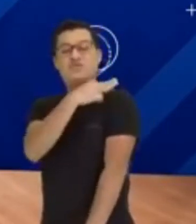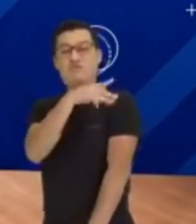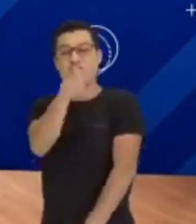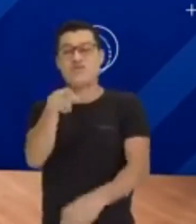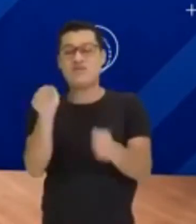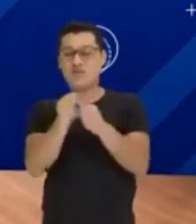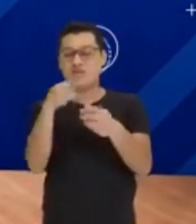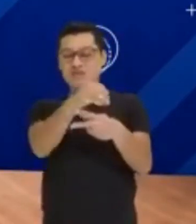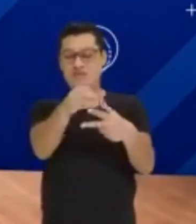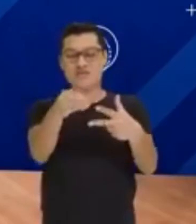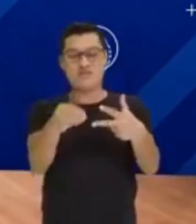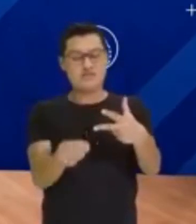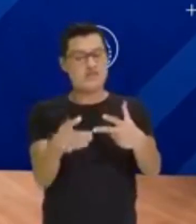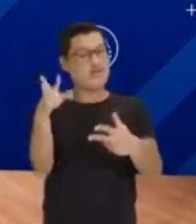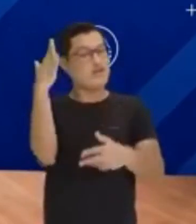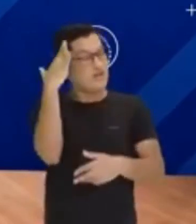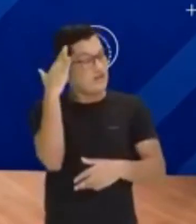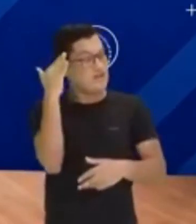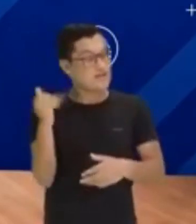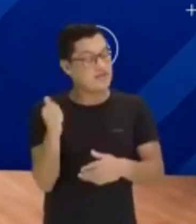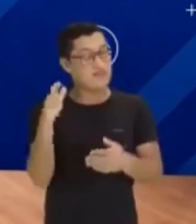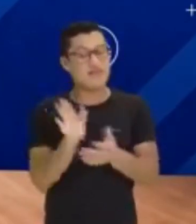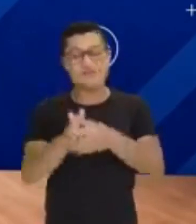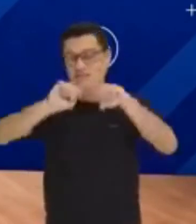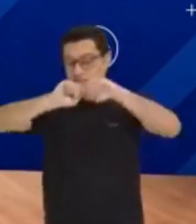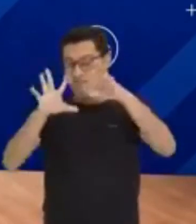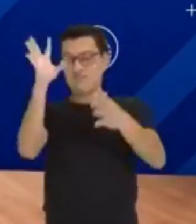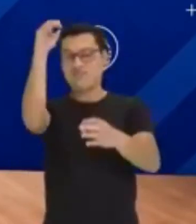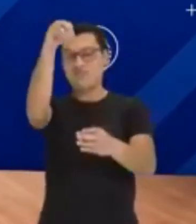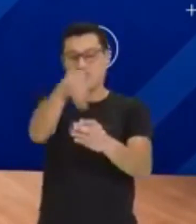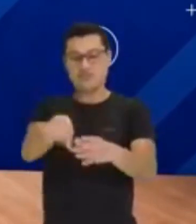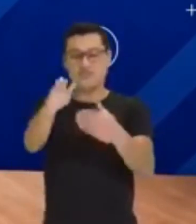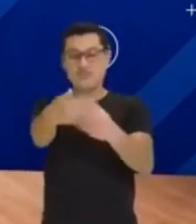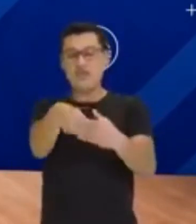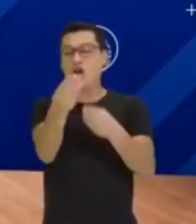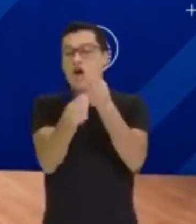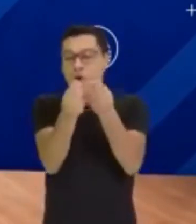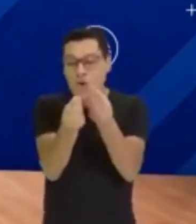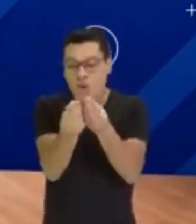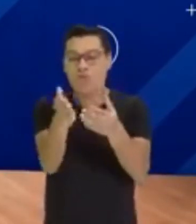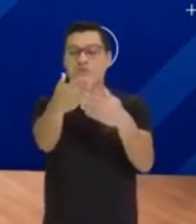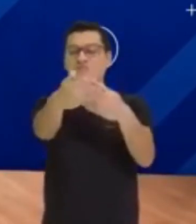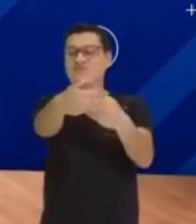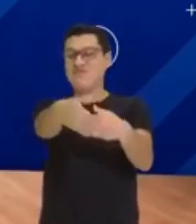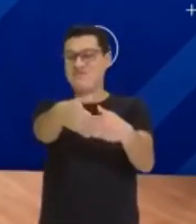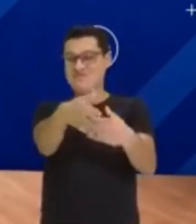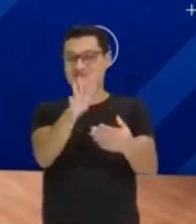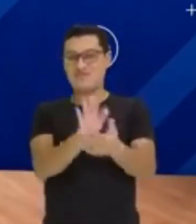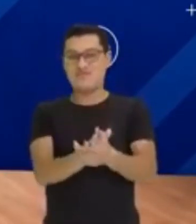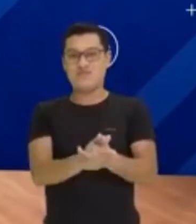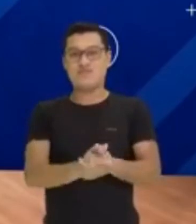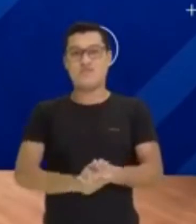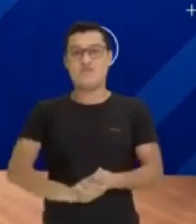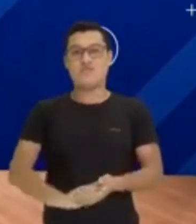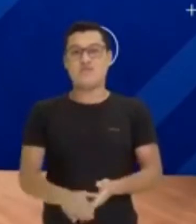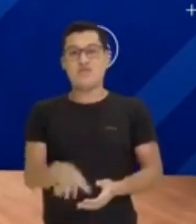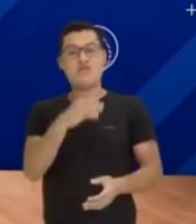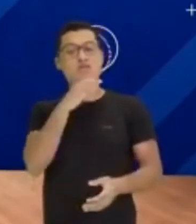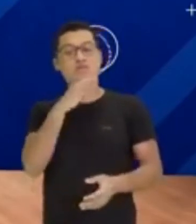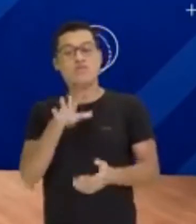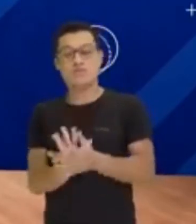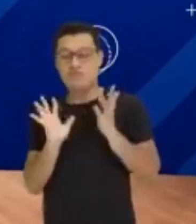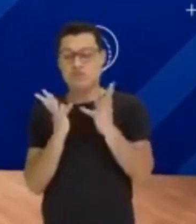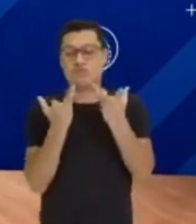vai fazer a prova do Enem, você sabe que isso cai na tua prova. E como cai lá na competência 4, habilidade